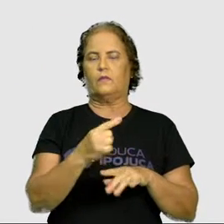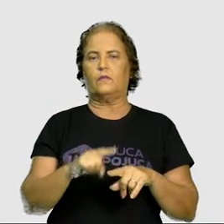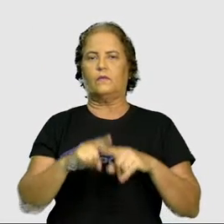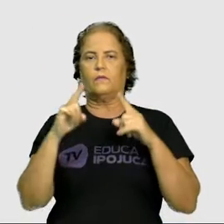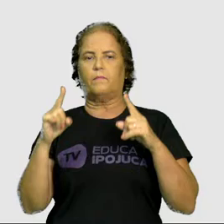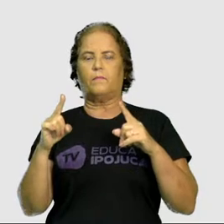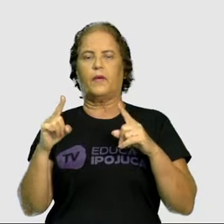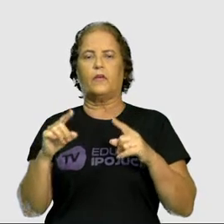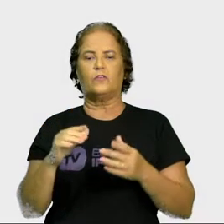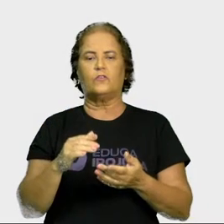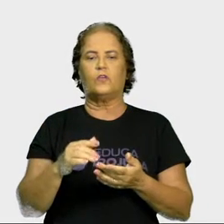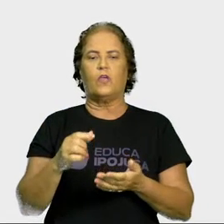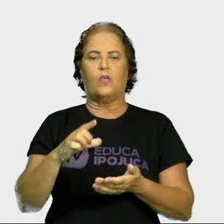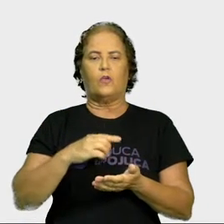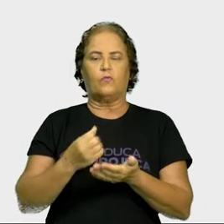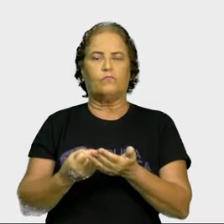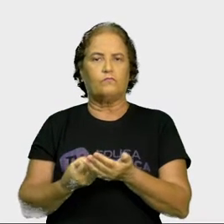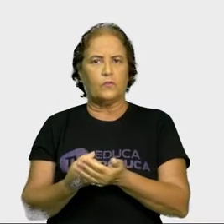de descendência africana.